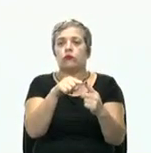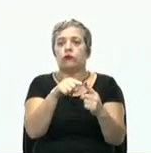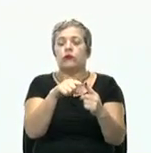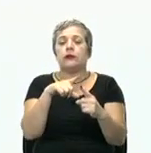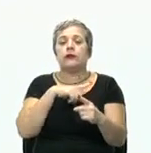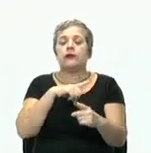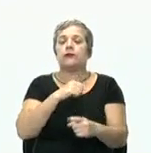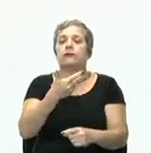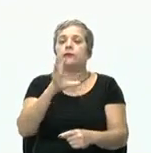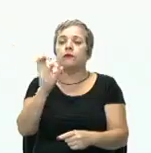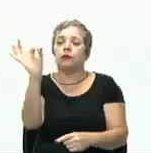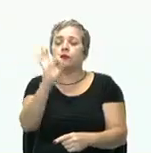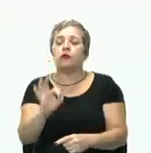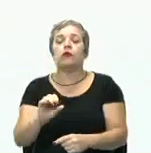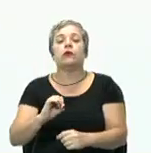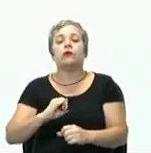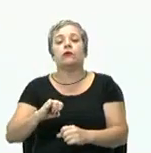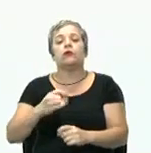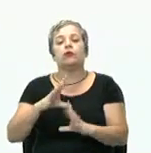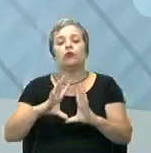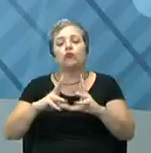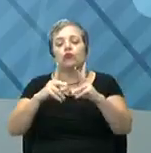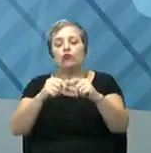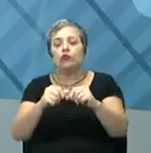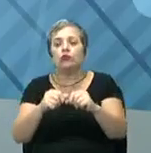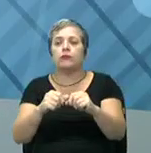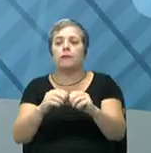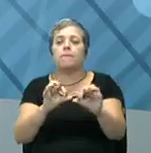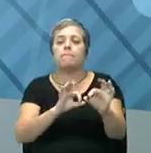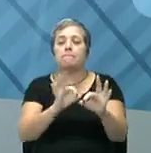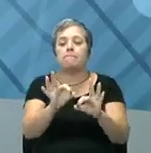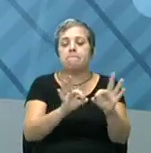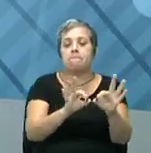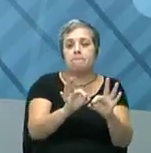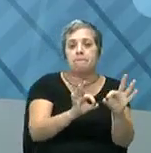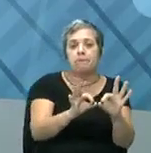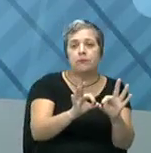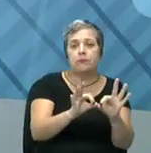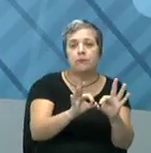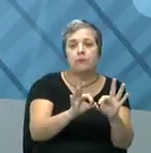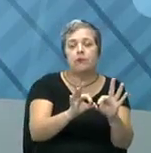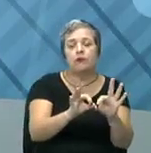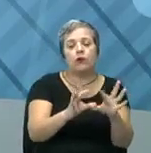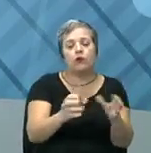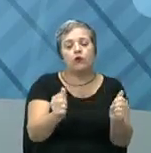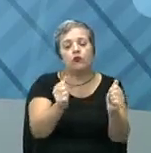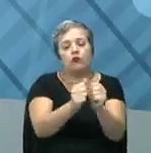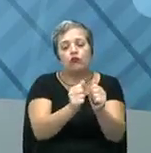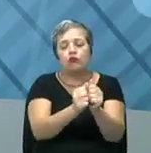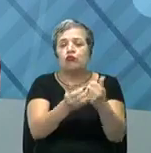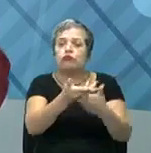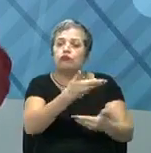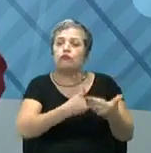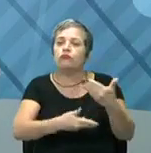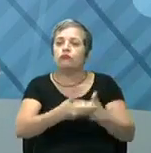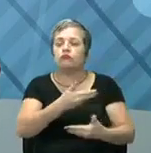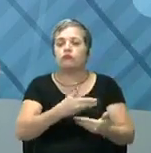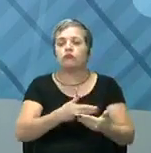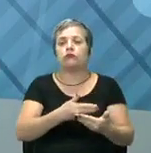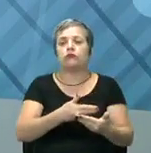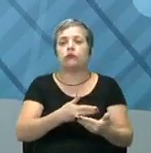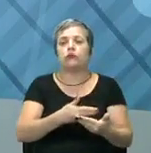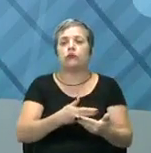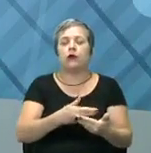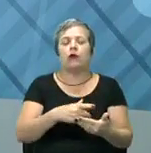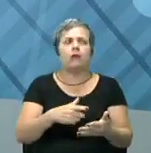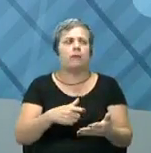% se todos os planejamentos estiverem interligados, se todos eles conseguirem bater as metas. E quando você